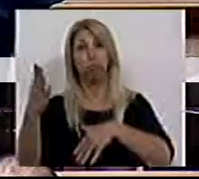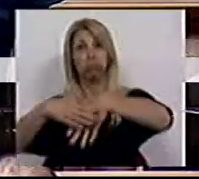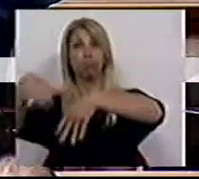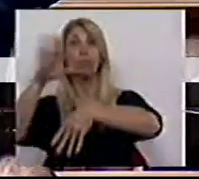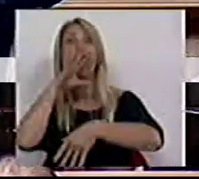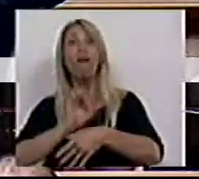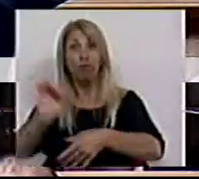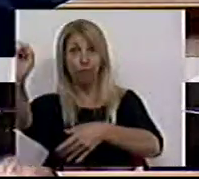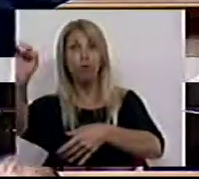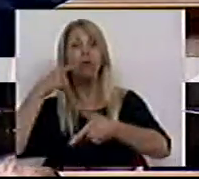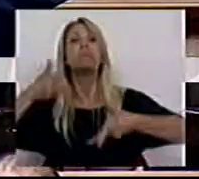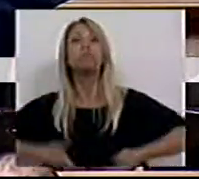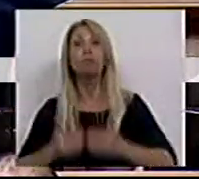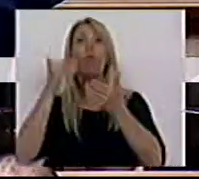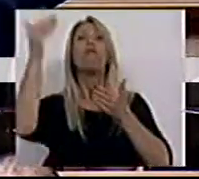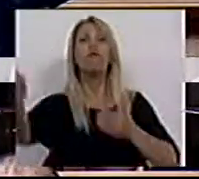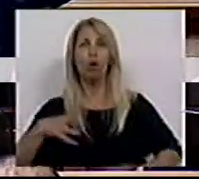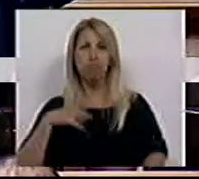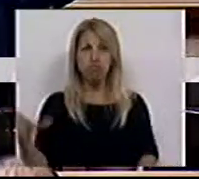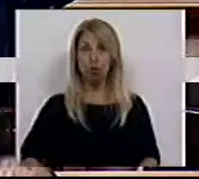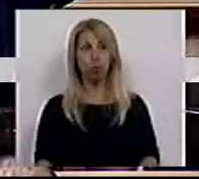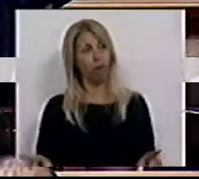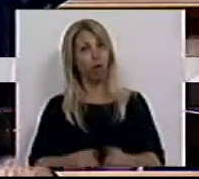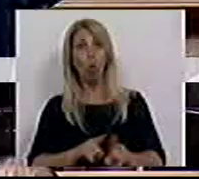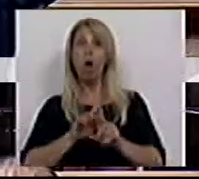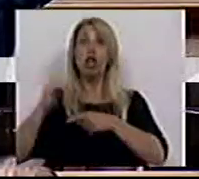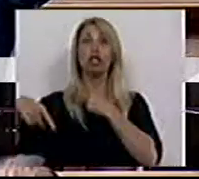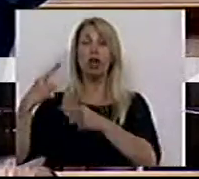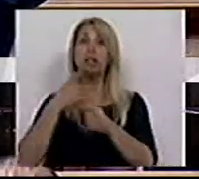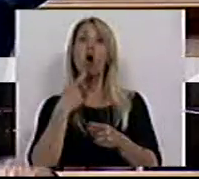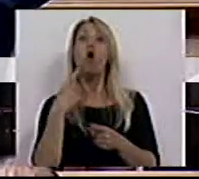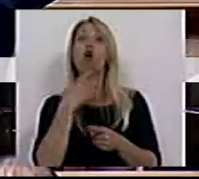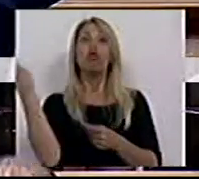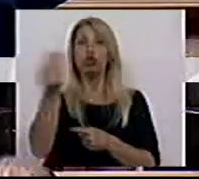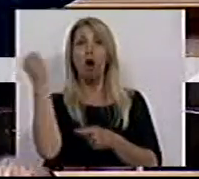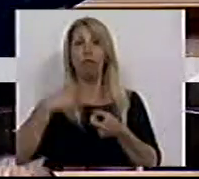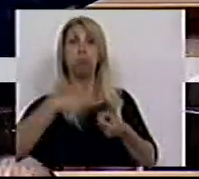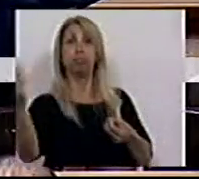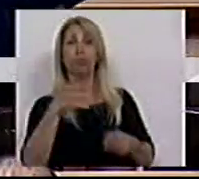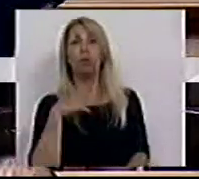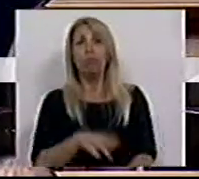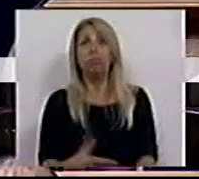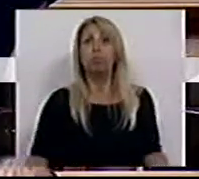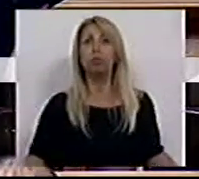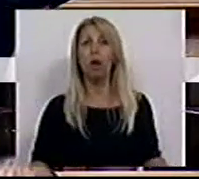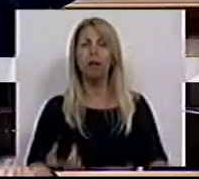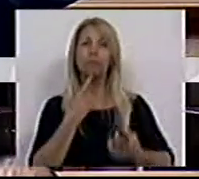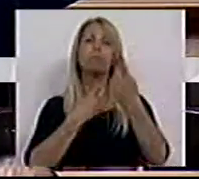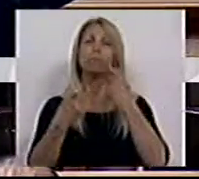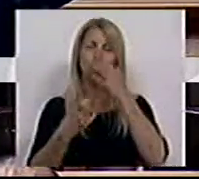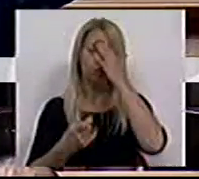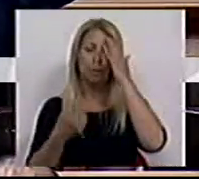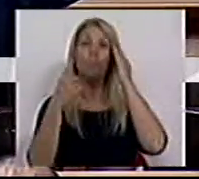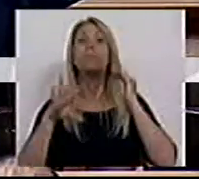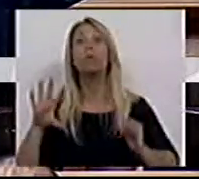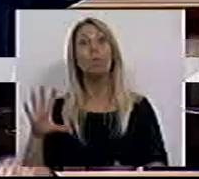É a desagregação da geração jovem de Portugal. Eu tenho uma pergunta para ele fazer, que é, num país que perde 120